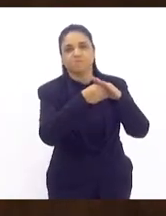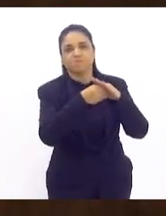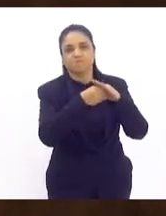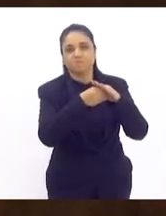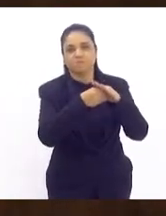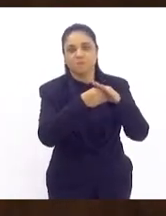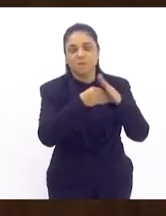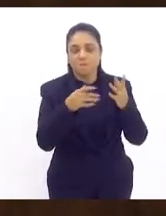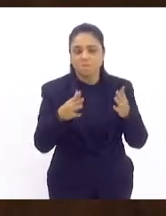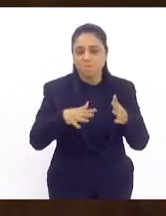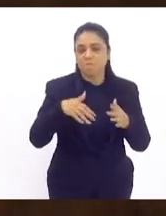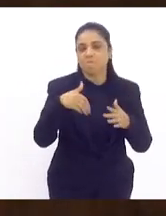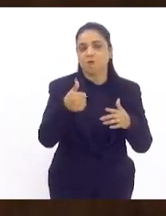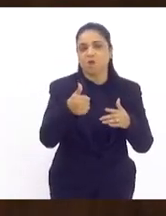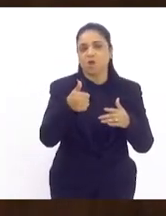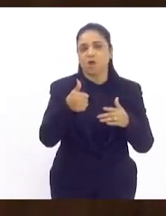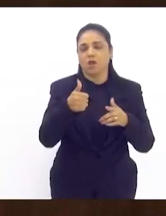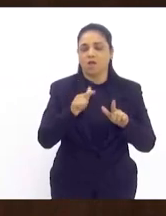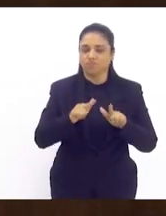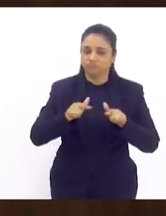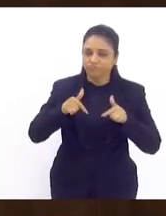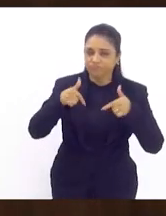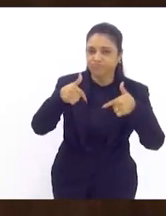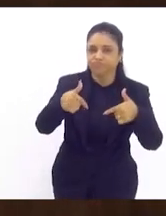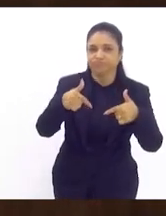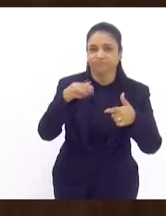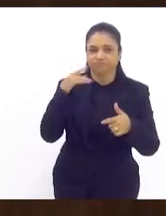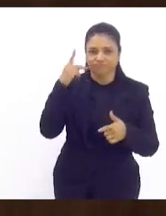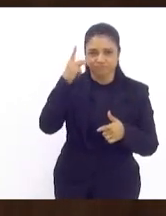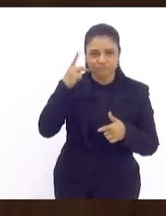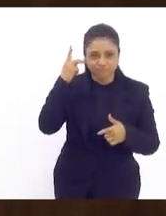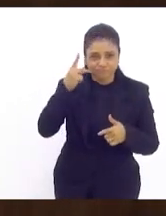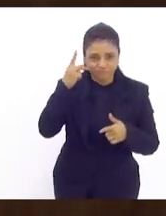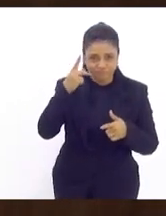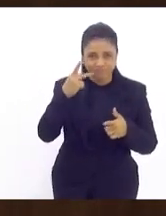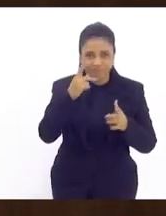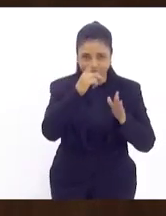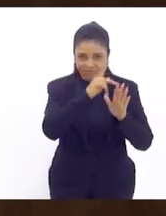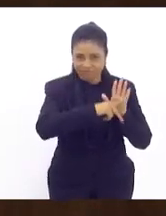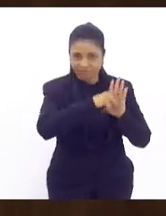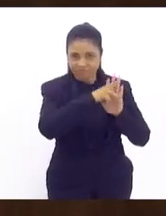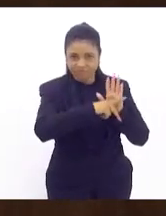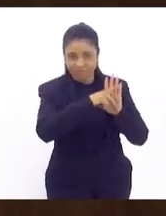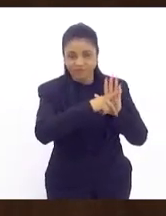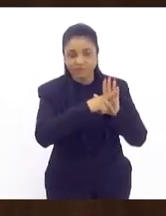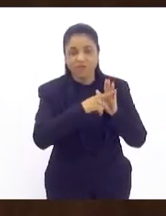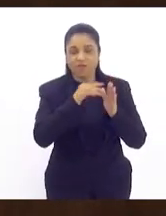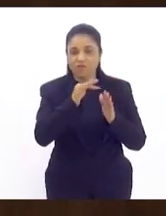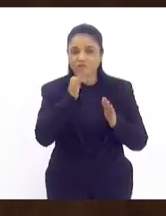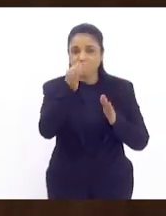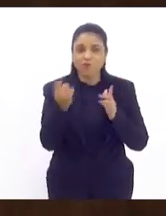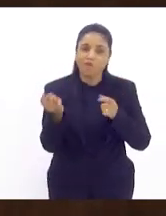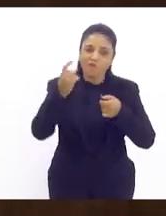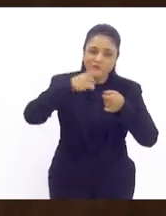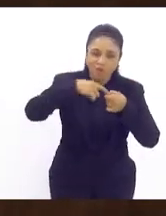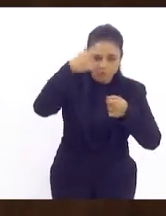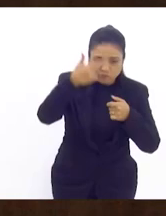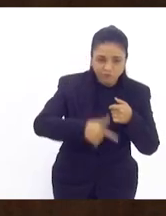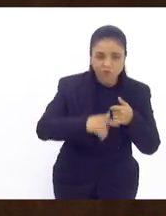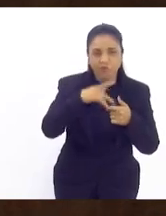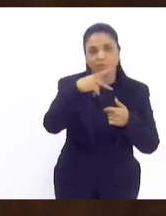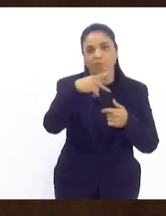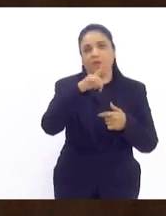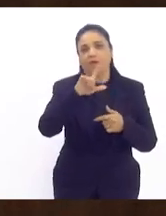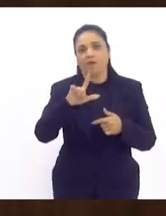iniciativa parlamentar para que a gente não tivesse que no futuro retornar com outro PL de anistia a essa